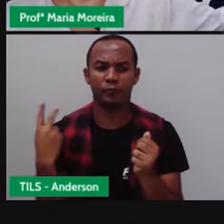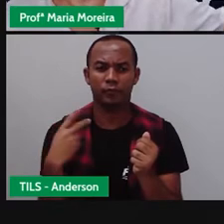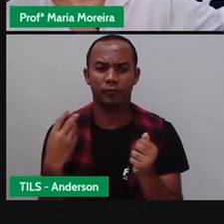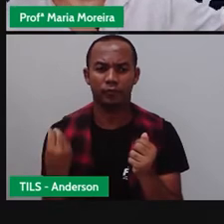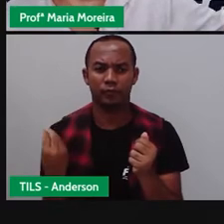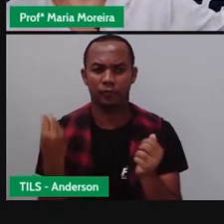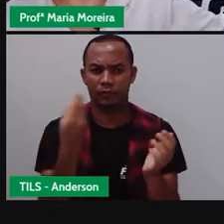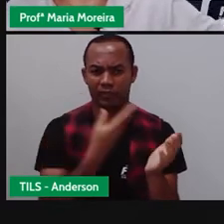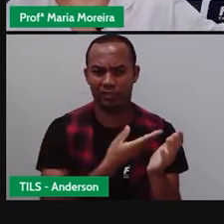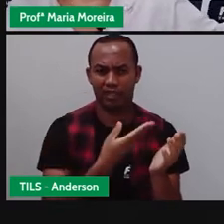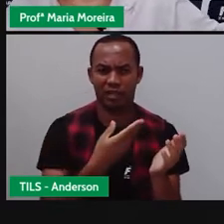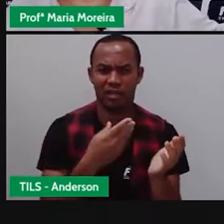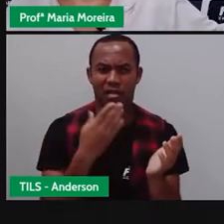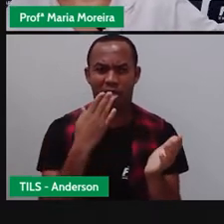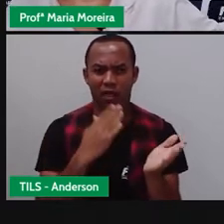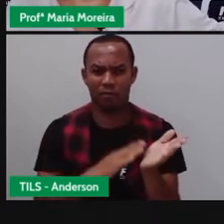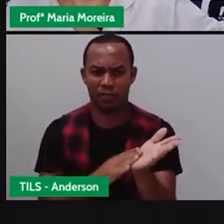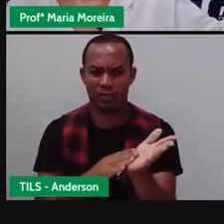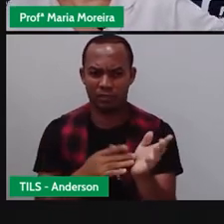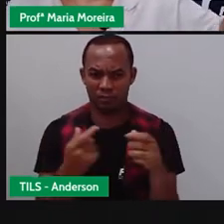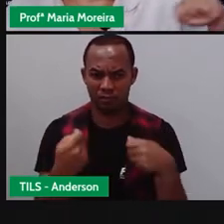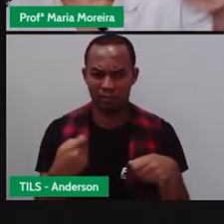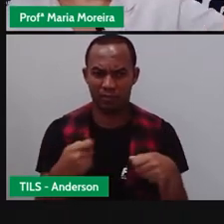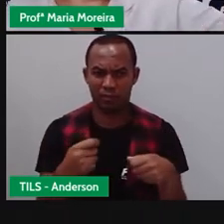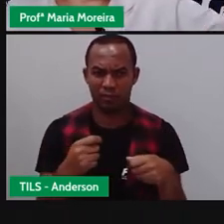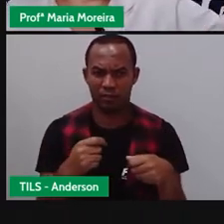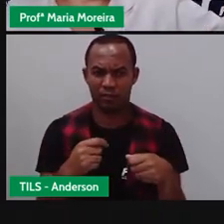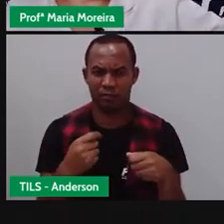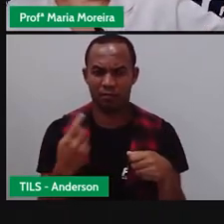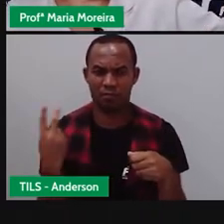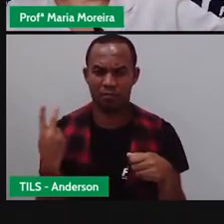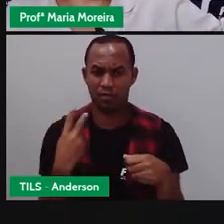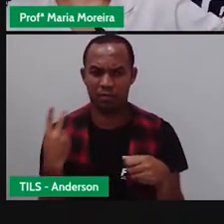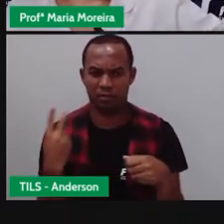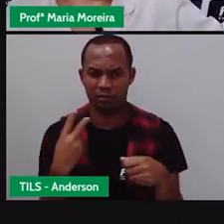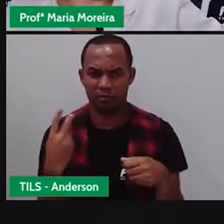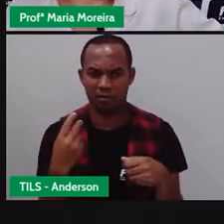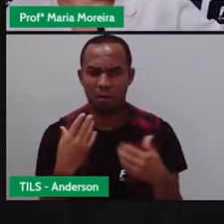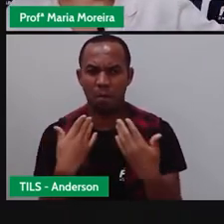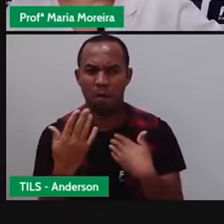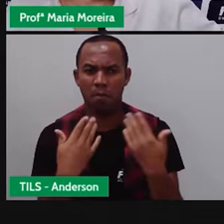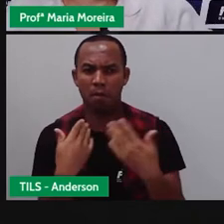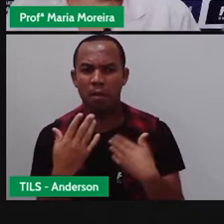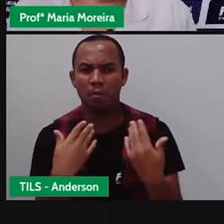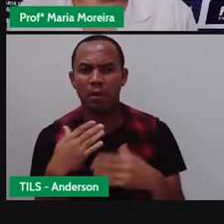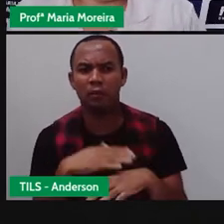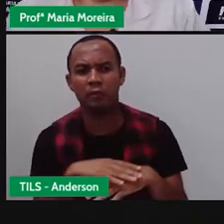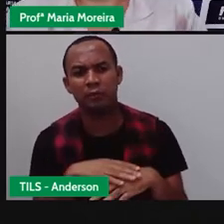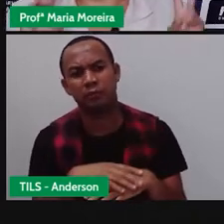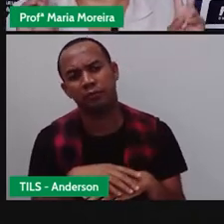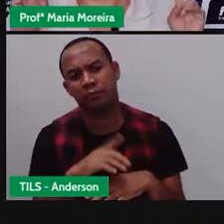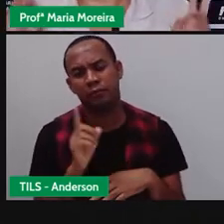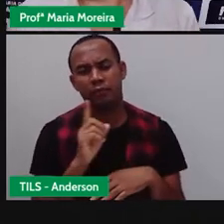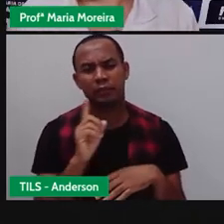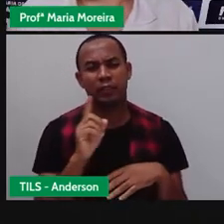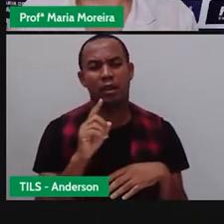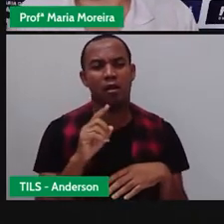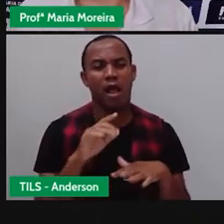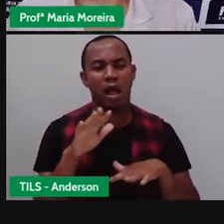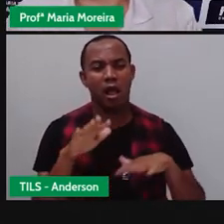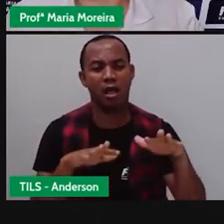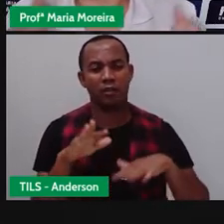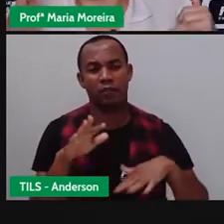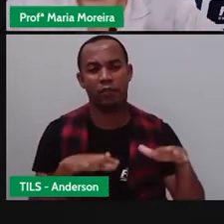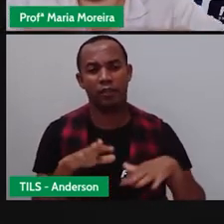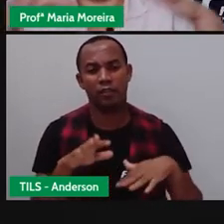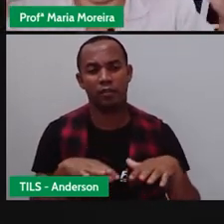pra Anderson um bilhete, e mesmo o Anderson estando ali, se eu posso conversar? Geralmente, geralmente, o que não